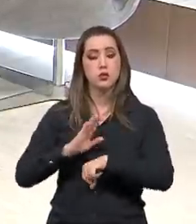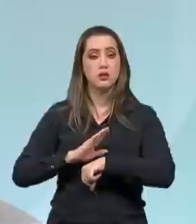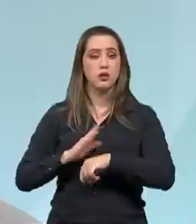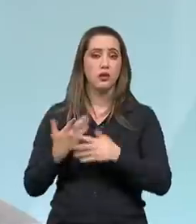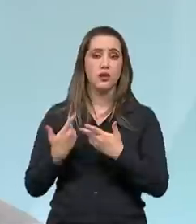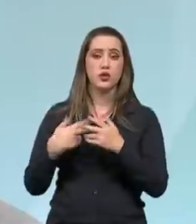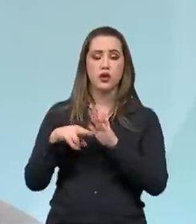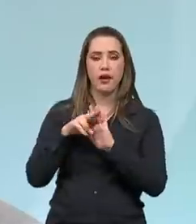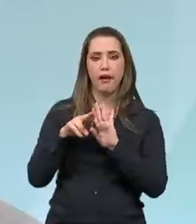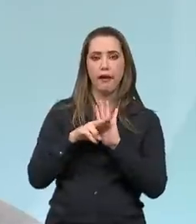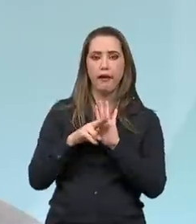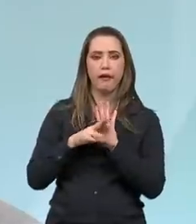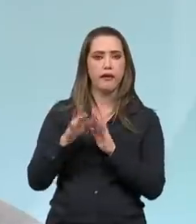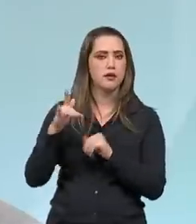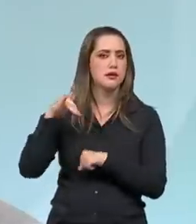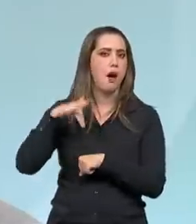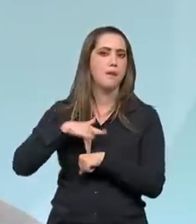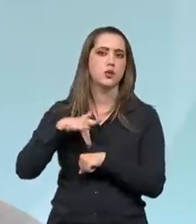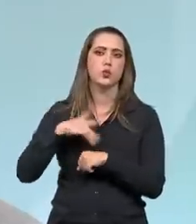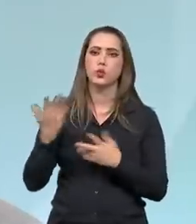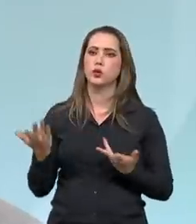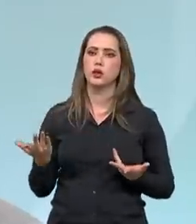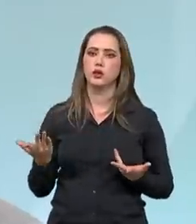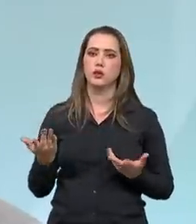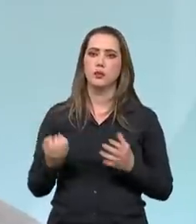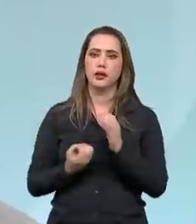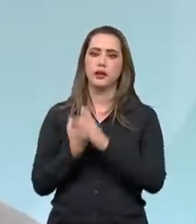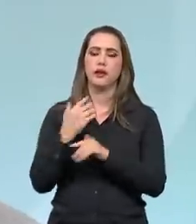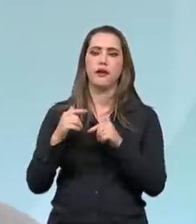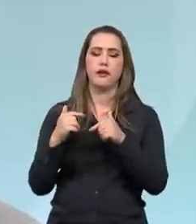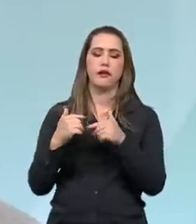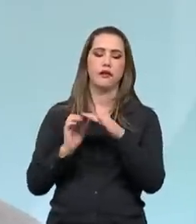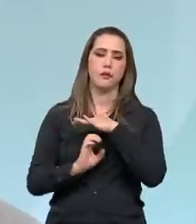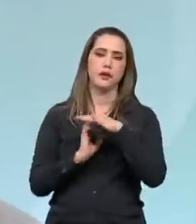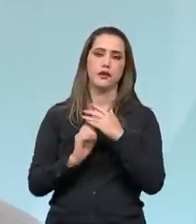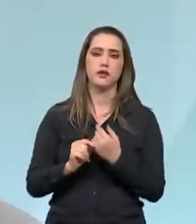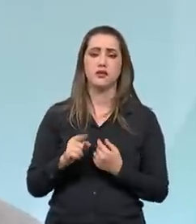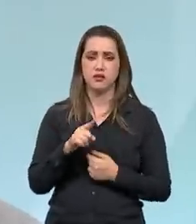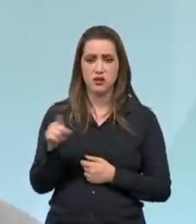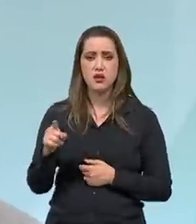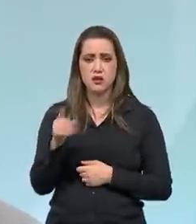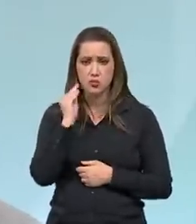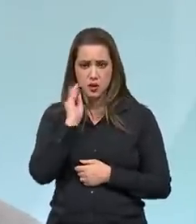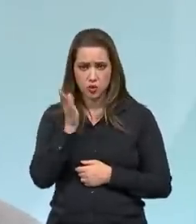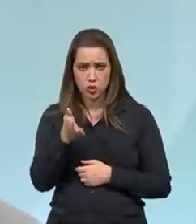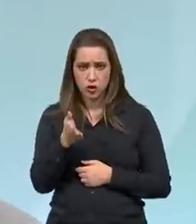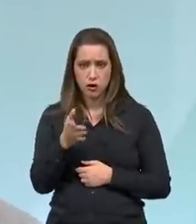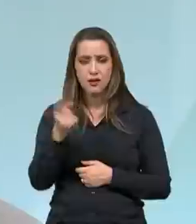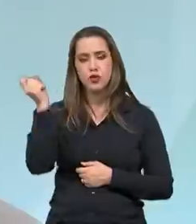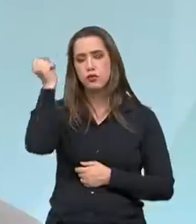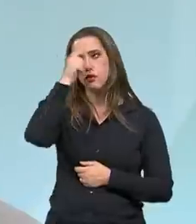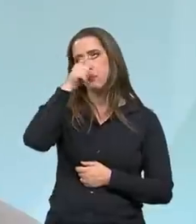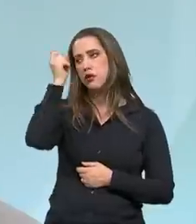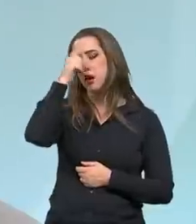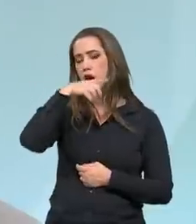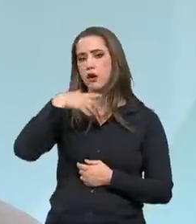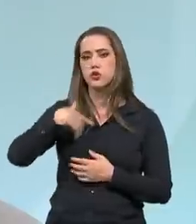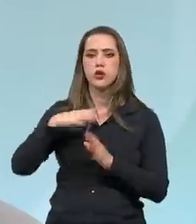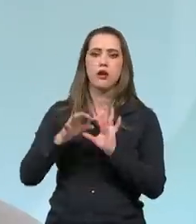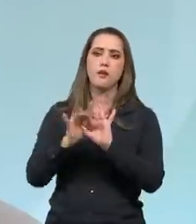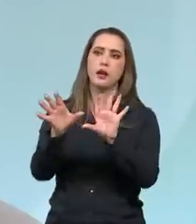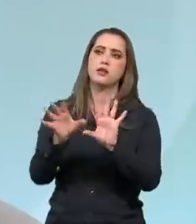para que você abra uma pequena empresa. Então, só quem tentou abrir uma empresa sabe das dificuldades. Há quantidade de alvarás e há quantidade